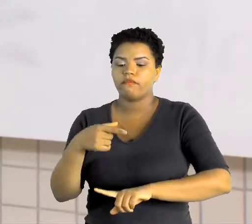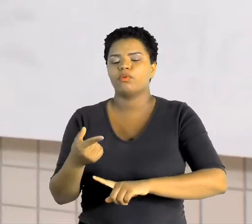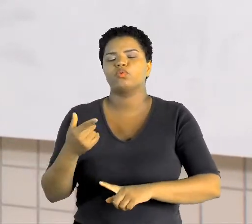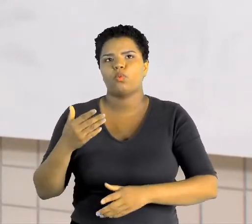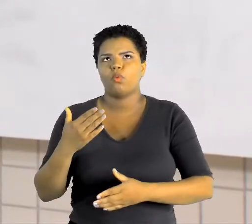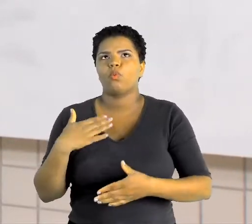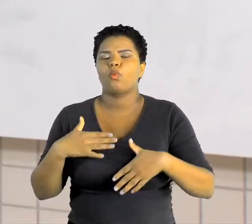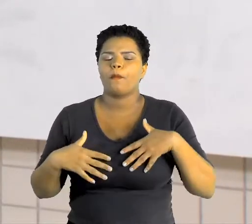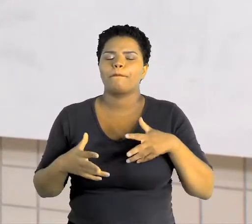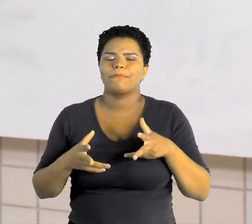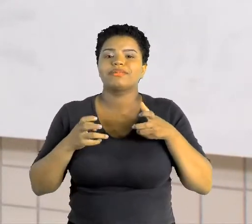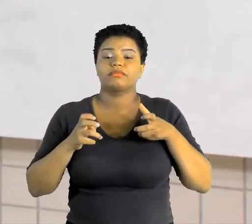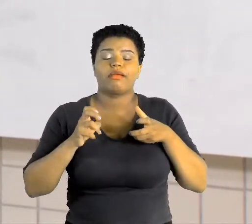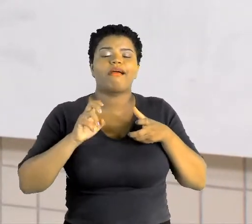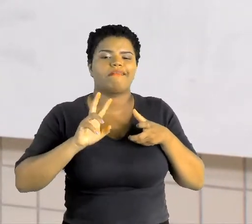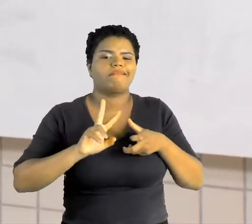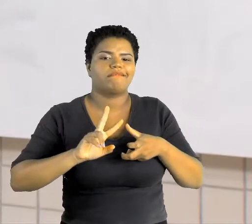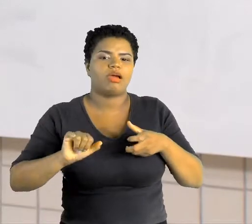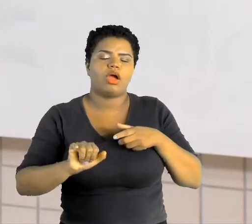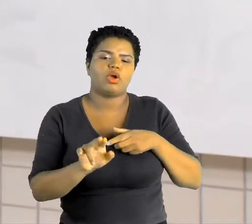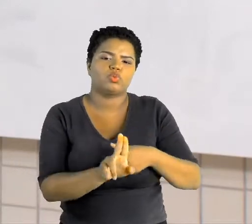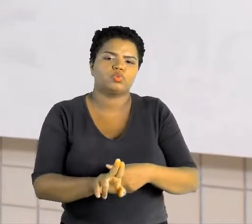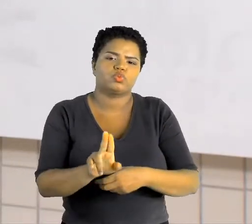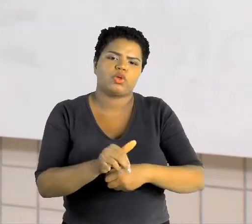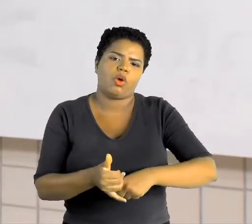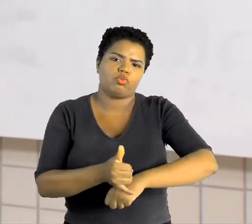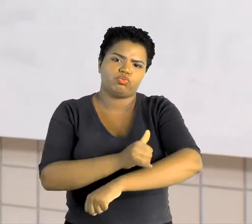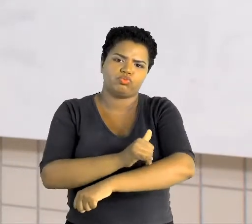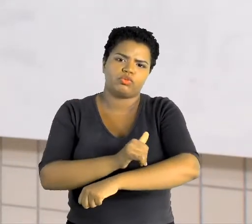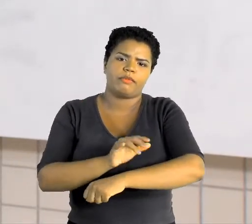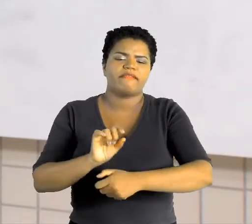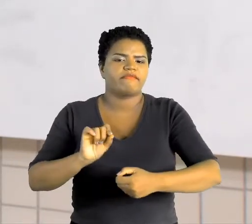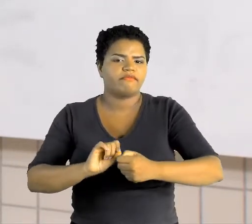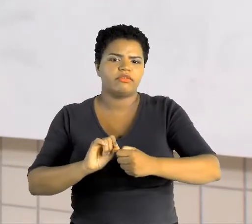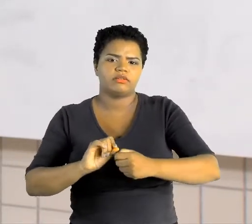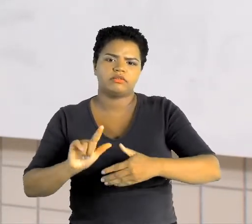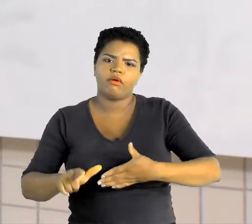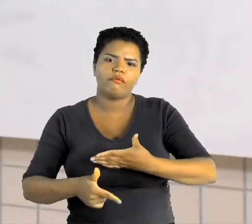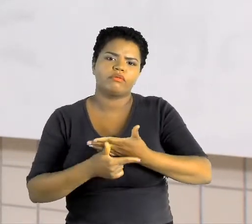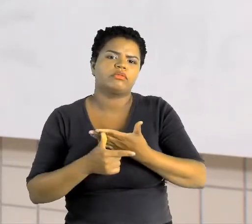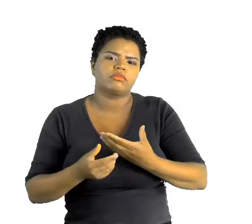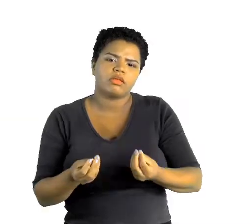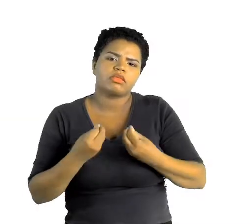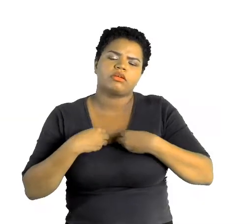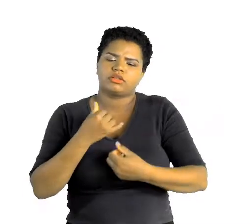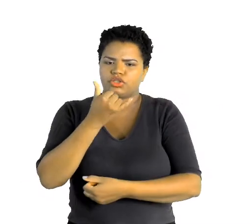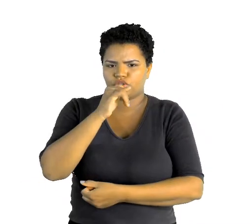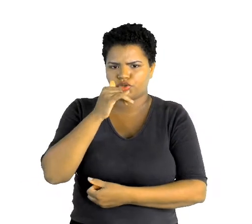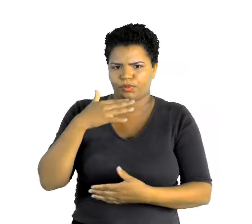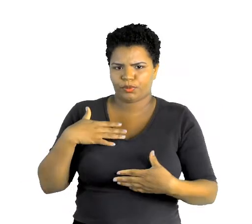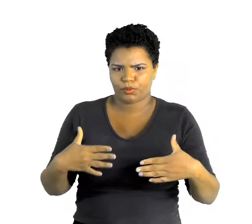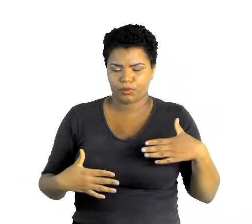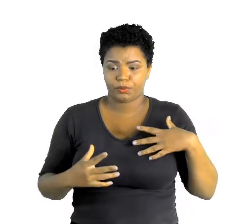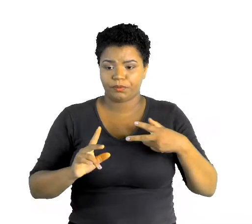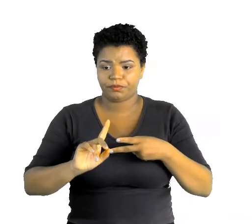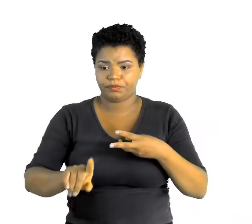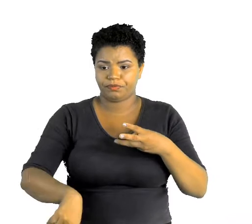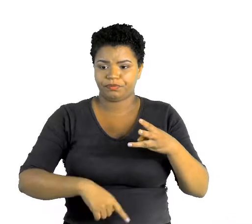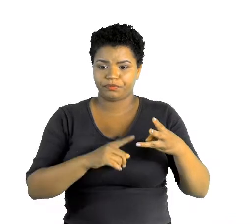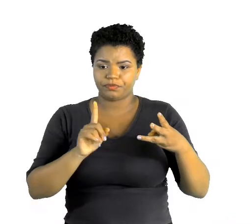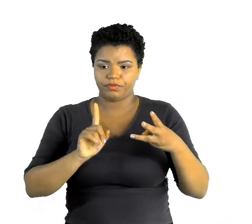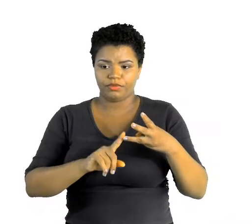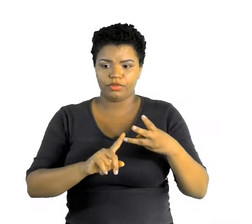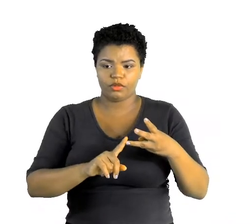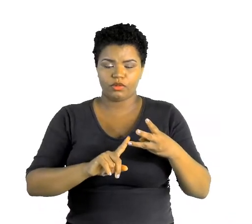para fazer as suas funções e dar energia para o nosso corpo. O terceiro grupo,